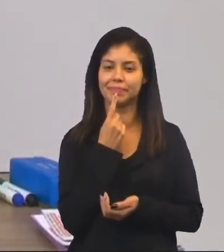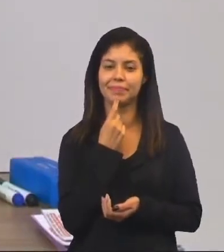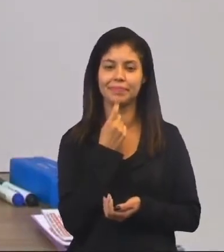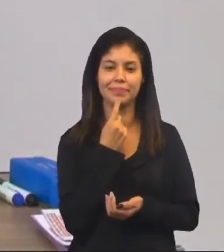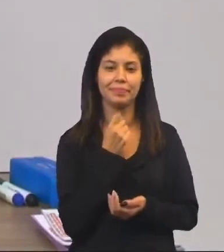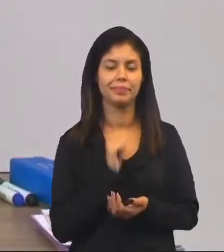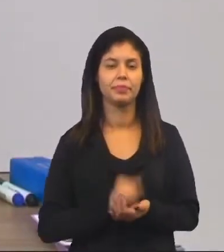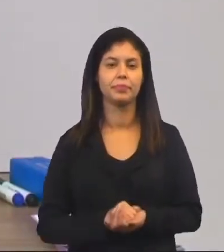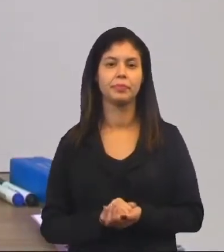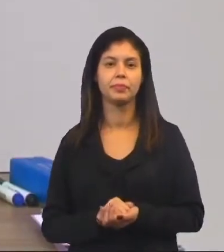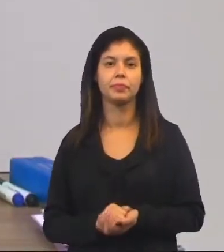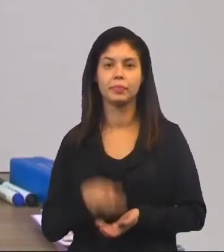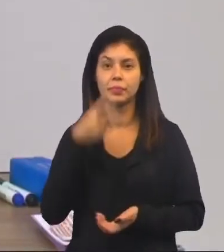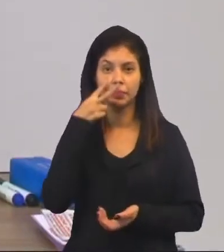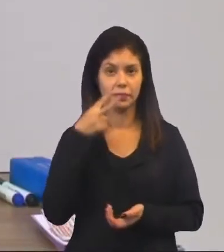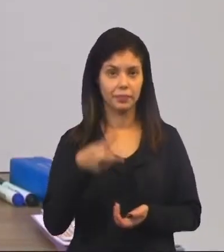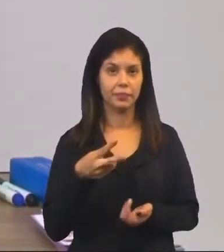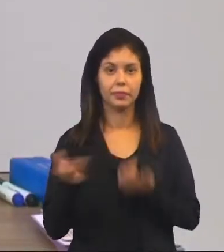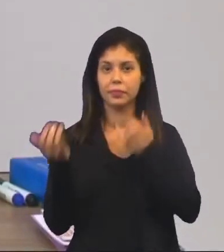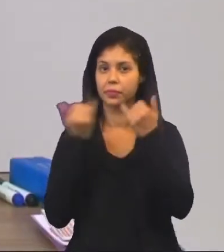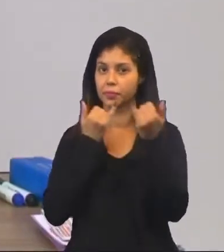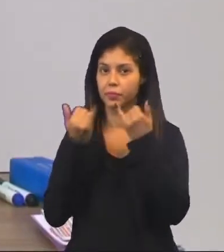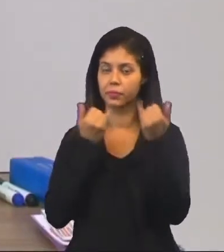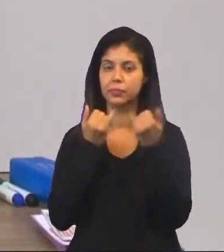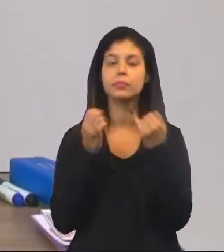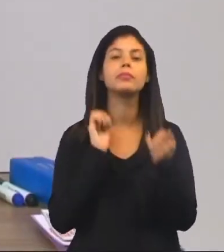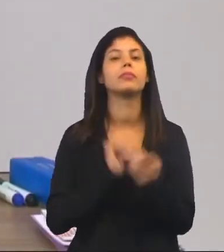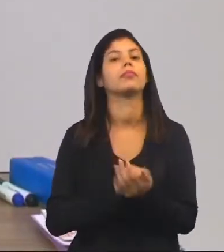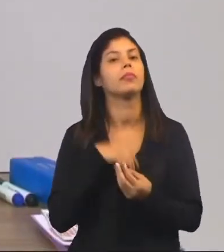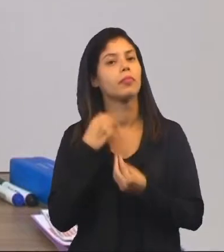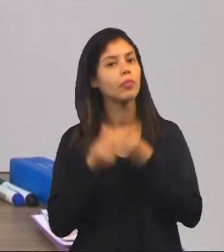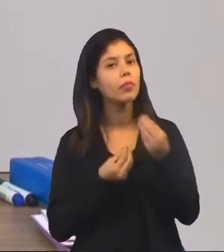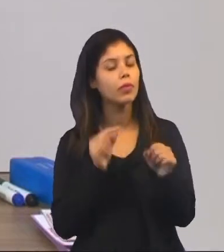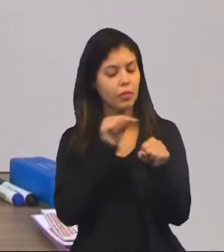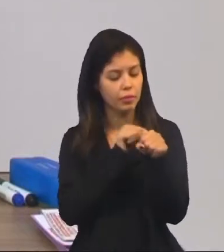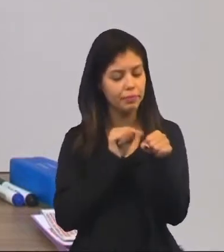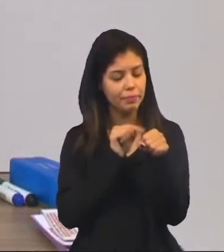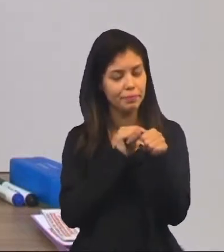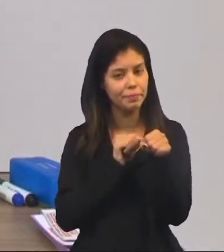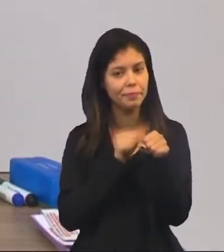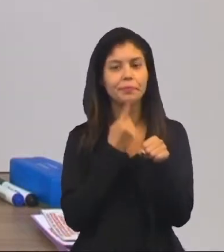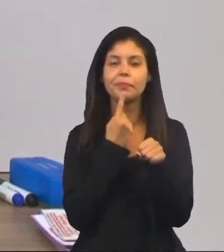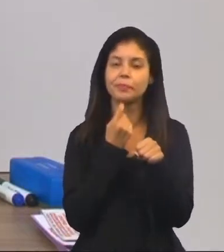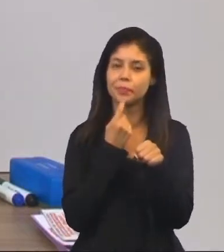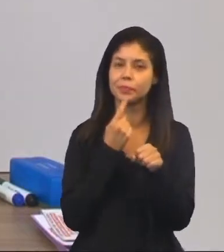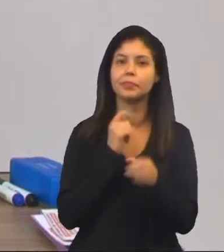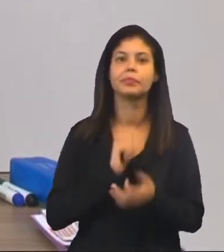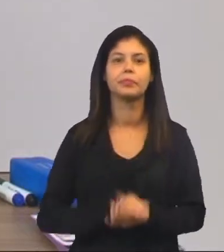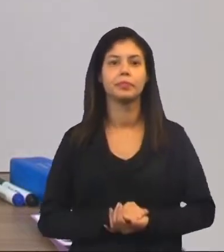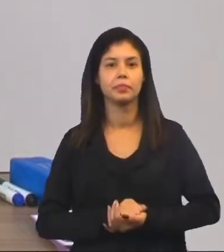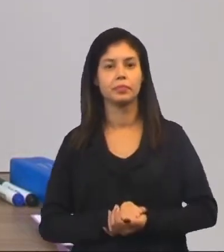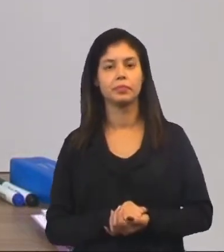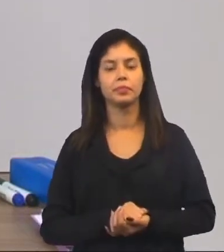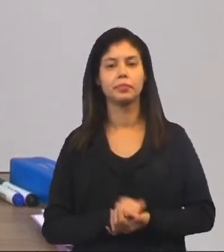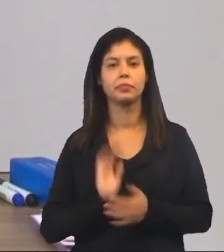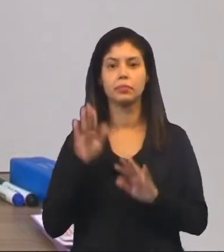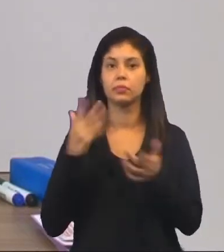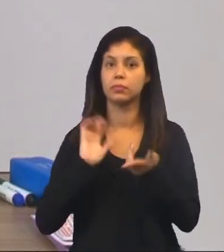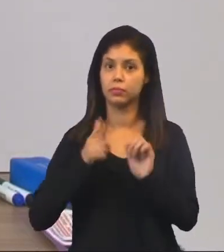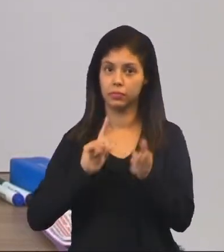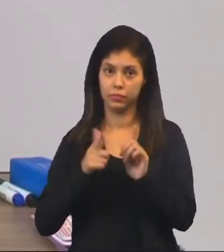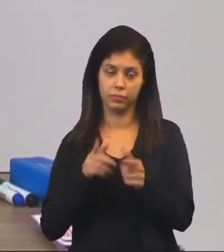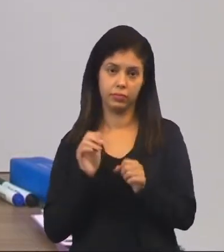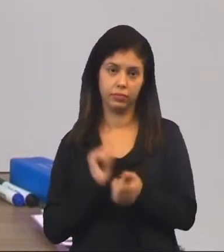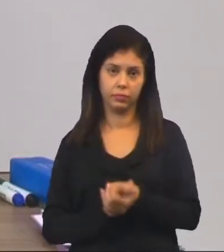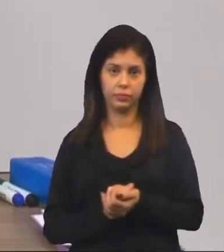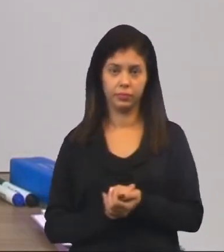Vermelho, não é mesmo? Vocês viram aquela propaganda com o moranguinho? Vermelho. Quais são as letrinhas da